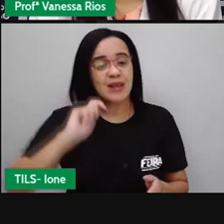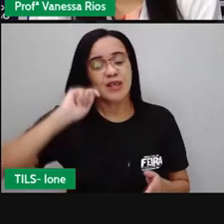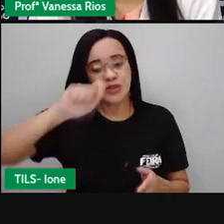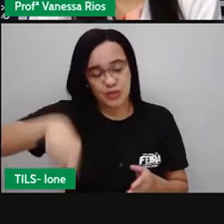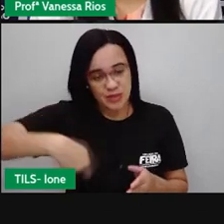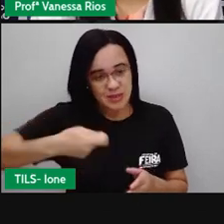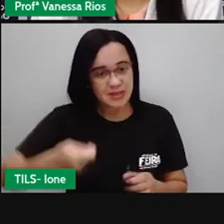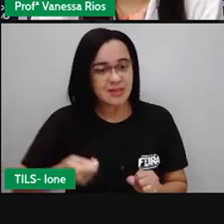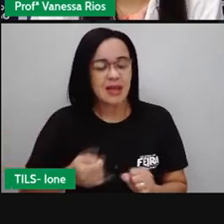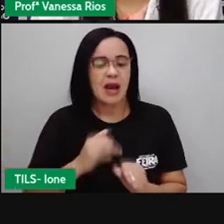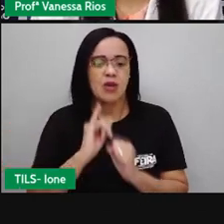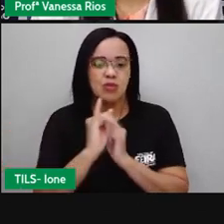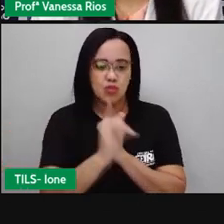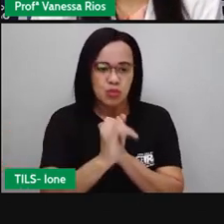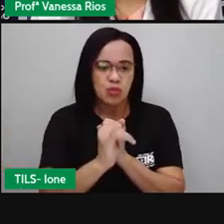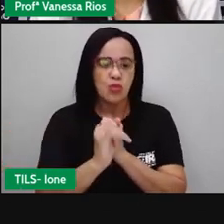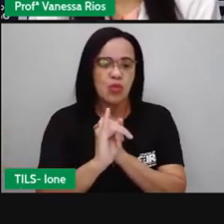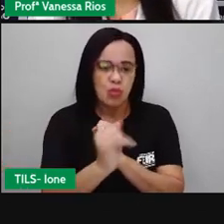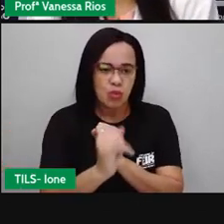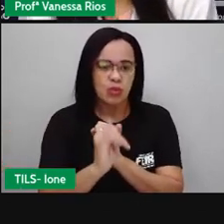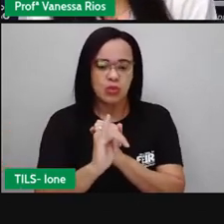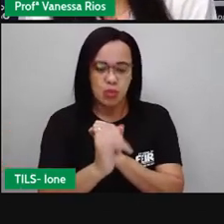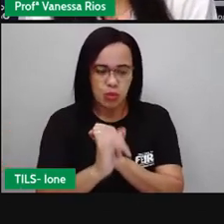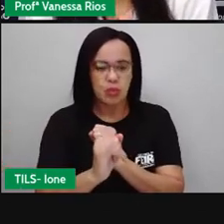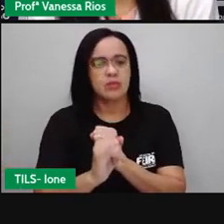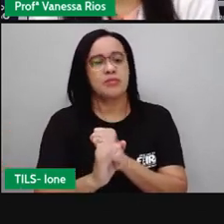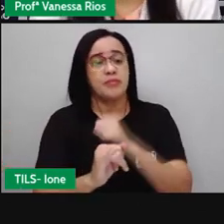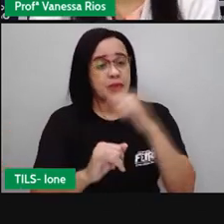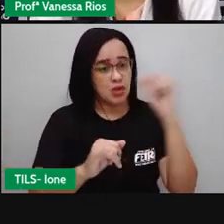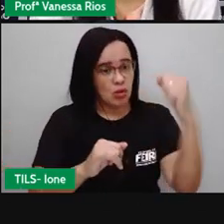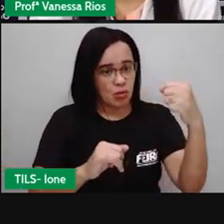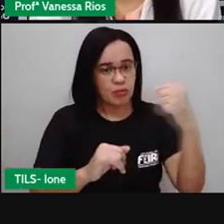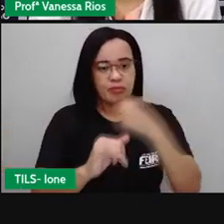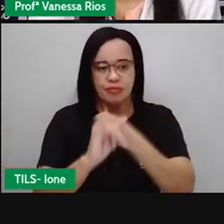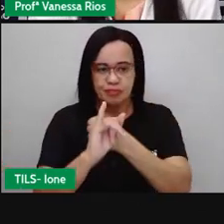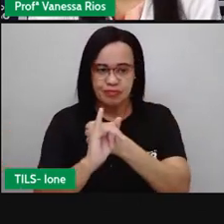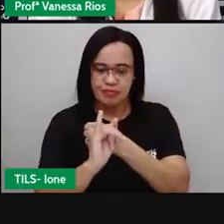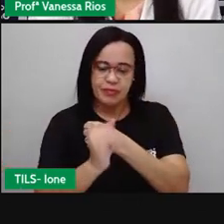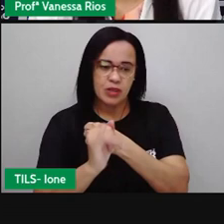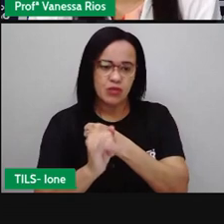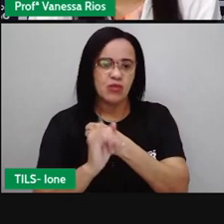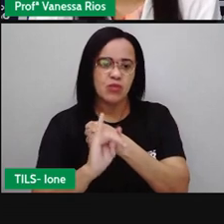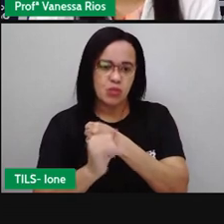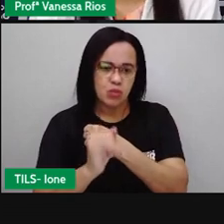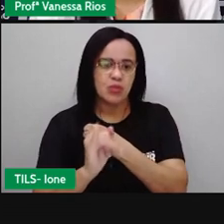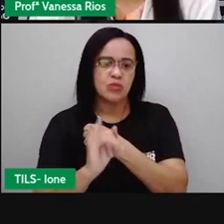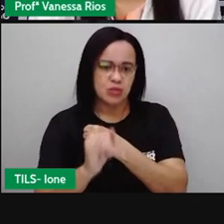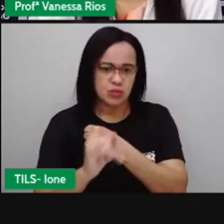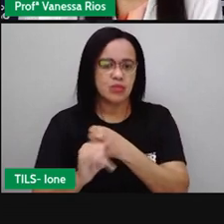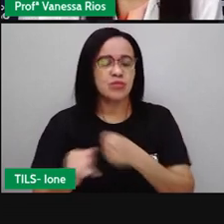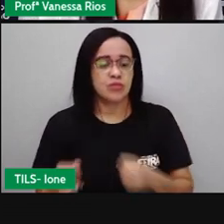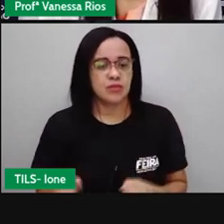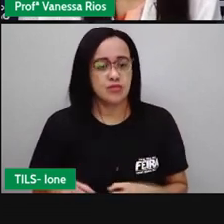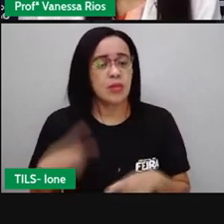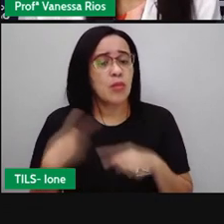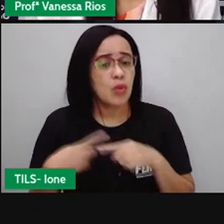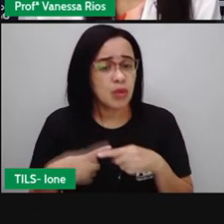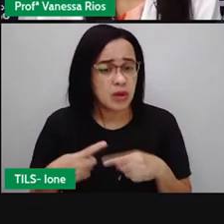assuntos corriqueiros, esses assuntos que passam aí pelo dia a dia de qualquer pessoa.